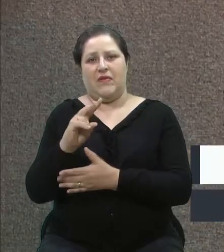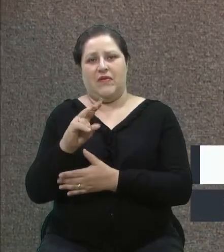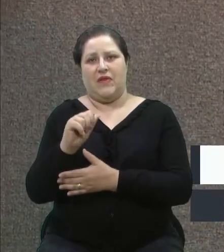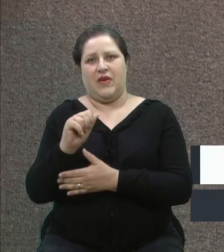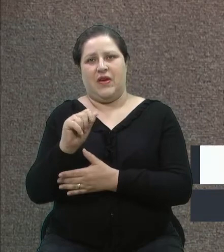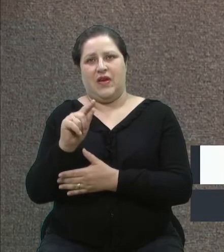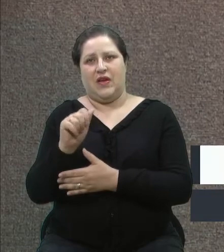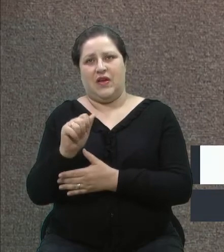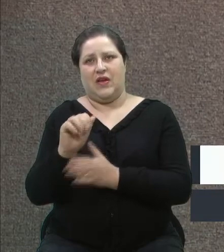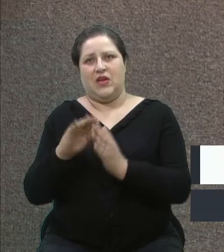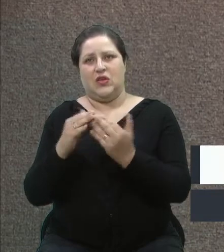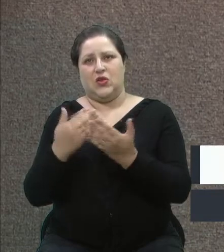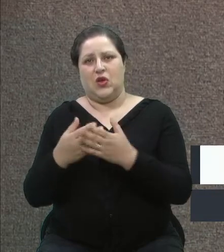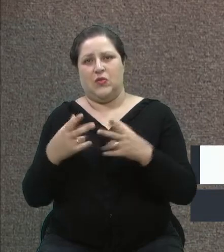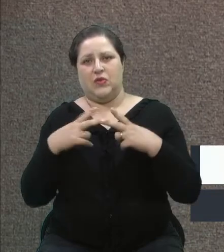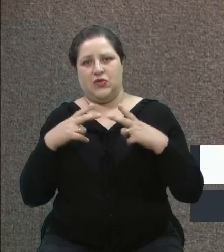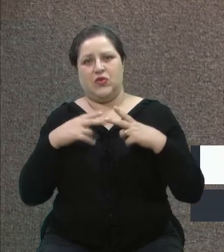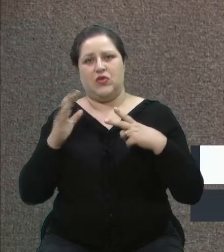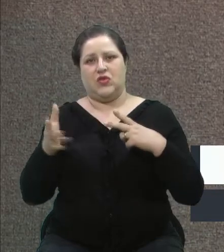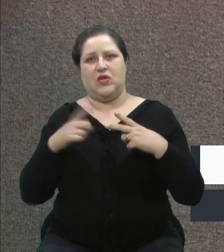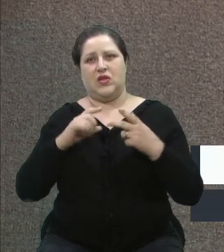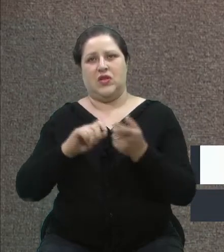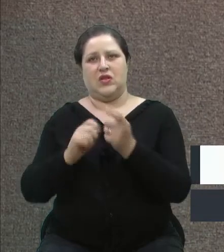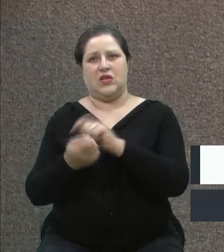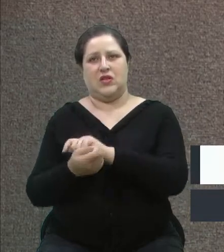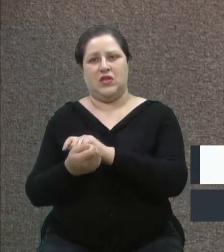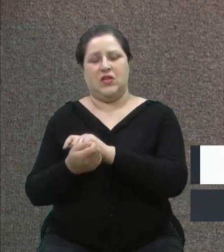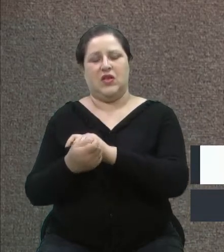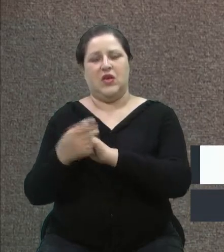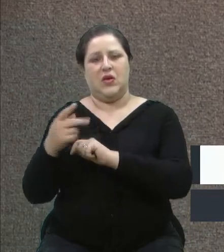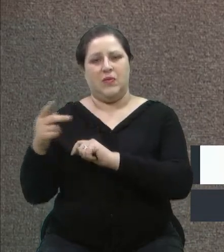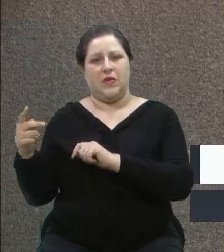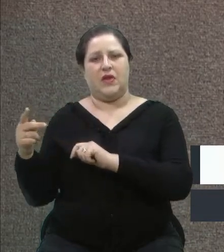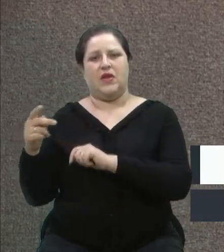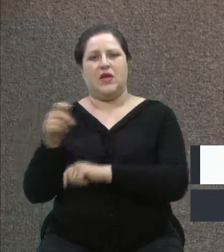conhecimento, principalmente na área de informática. Muito obrigado, senhor presidente.